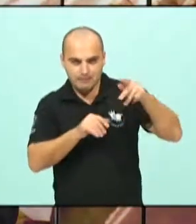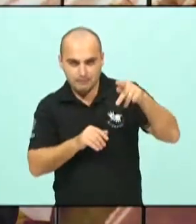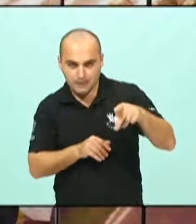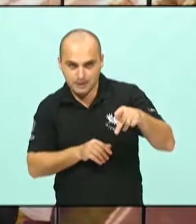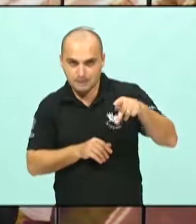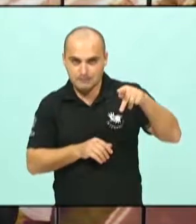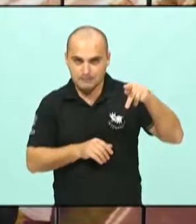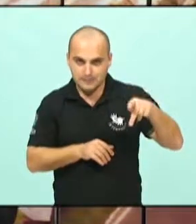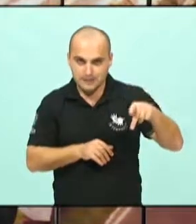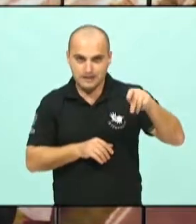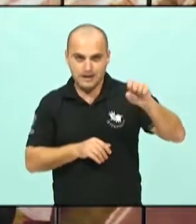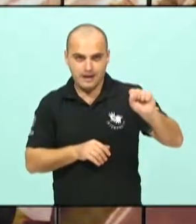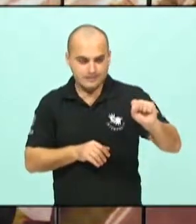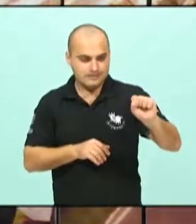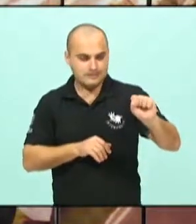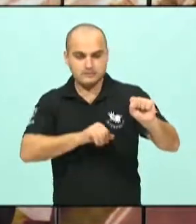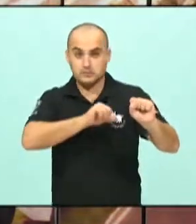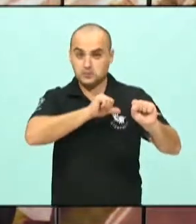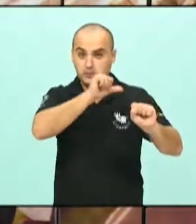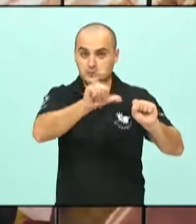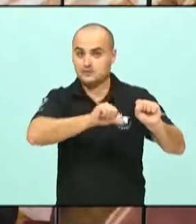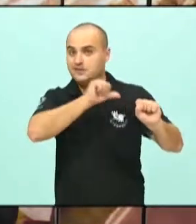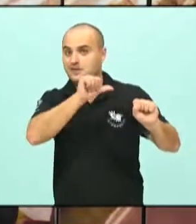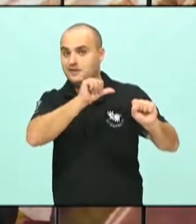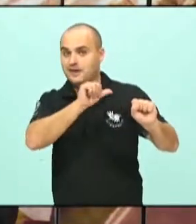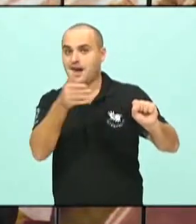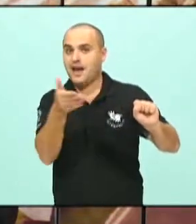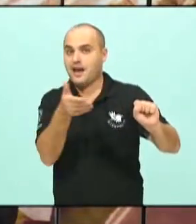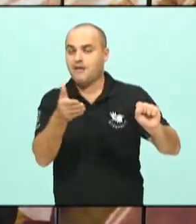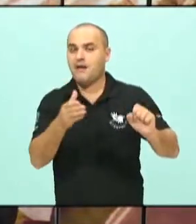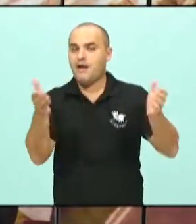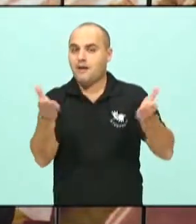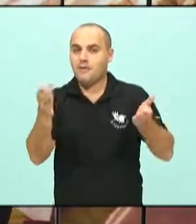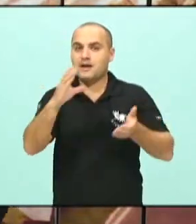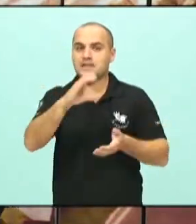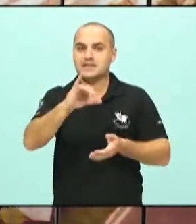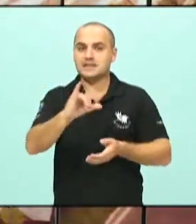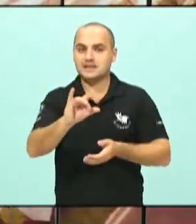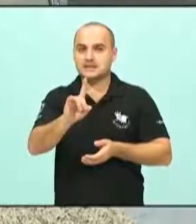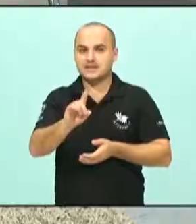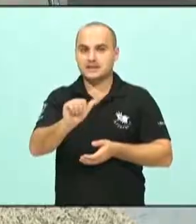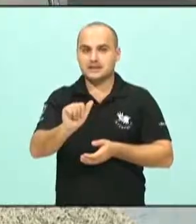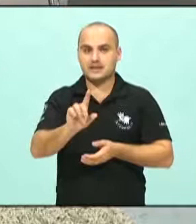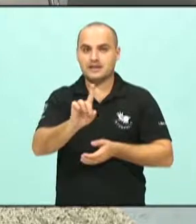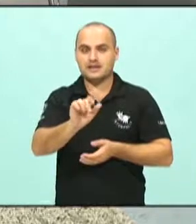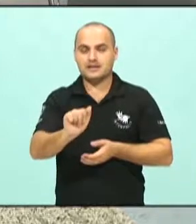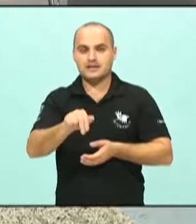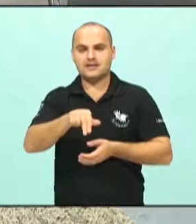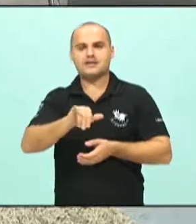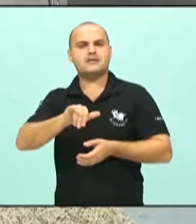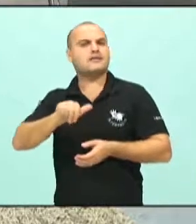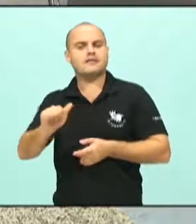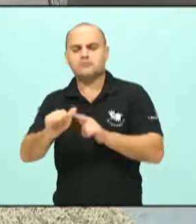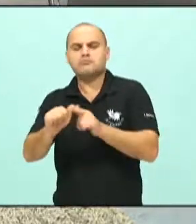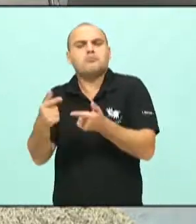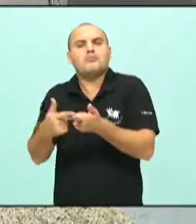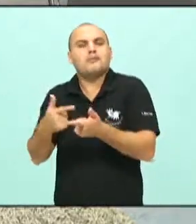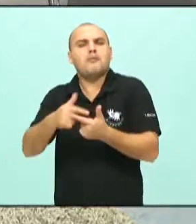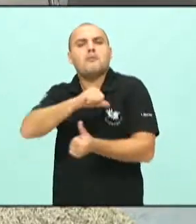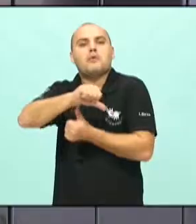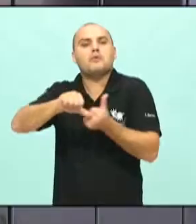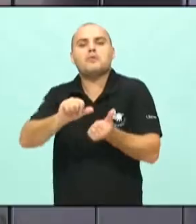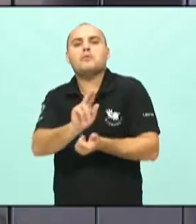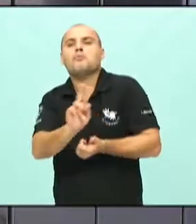colocar lá, que não é mais PPS, é cidadania. Como se deu isso? Por quê, vereador?